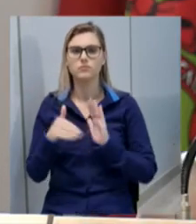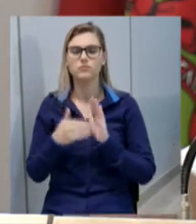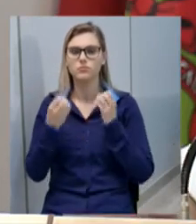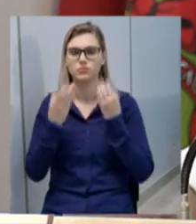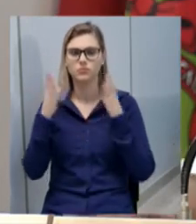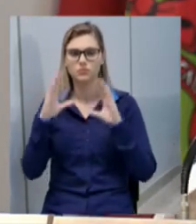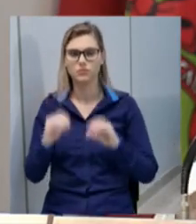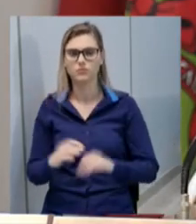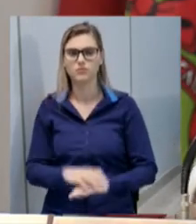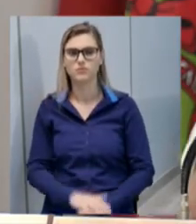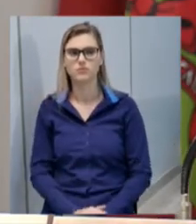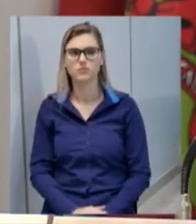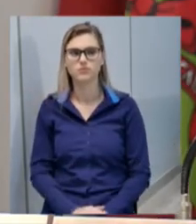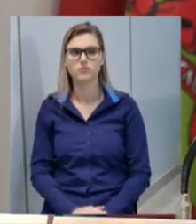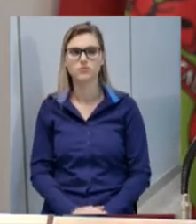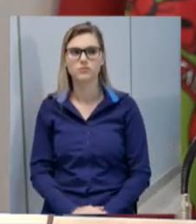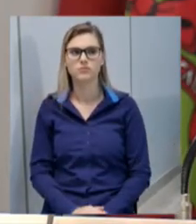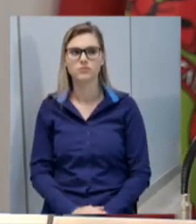uma boa noite